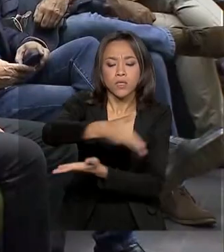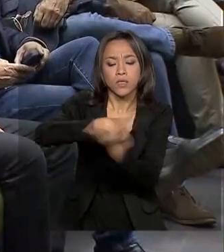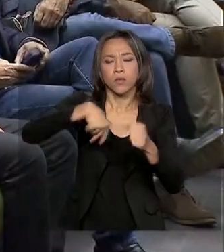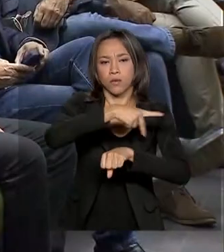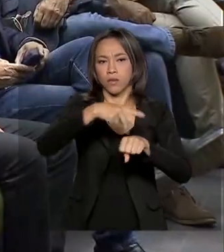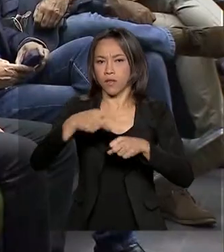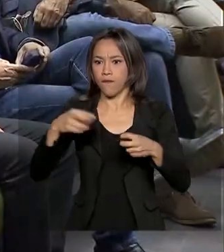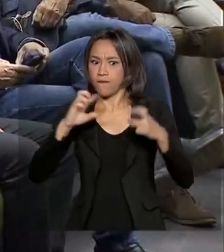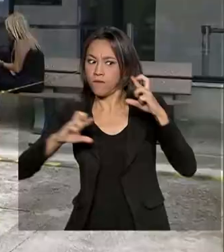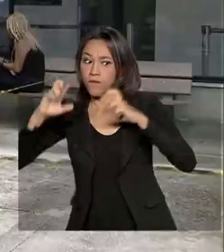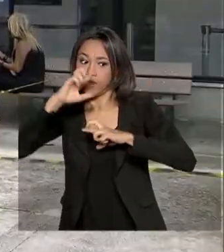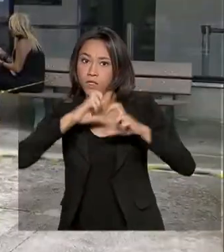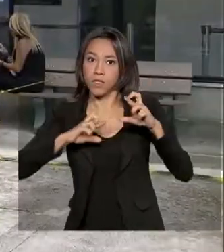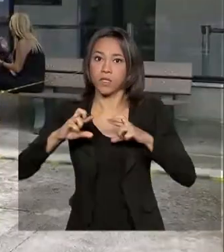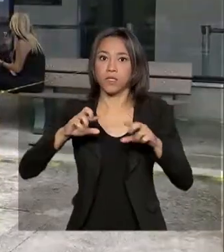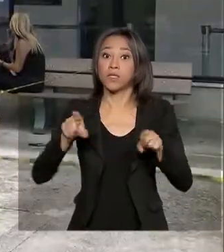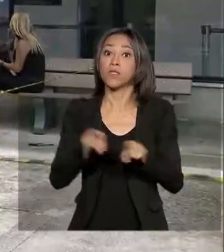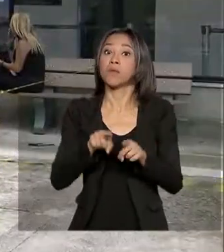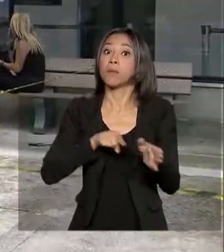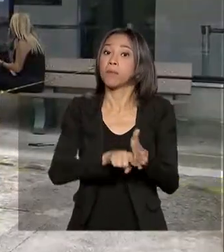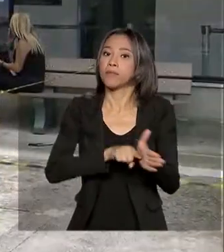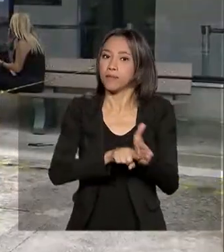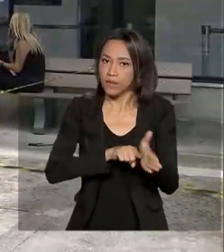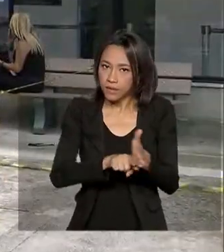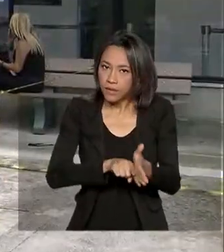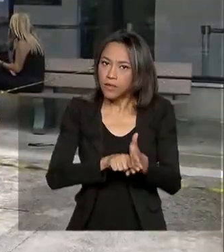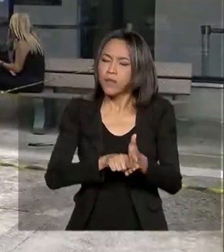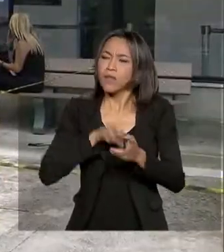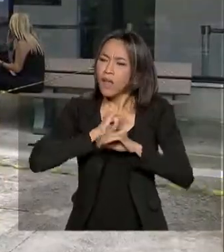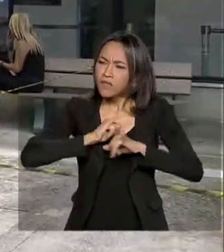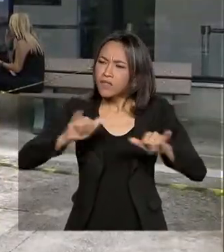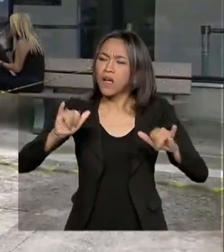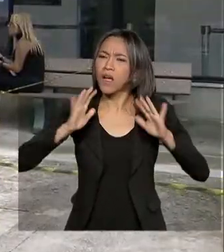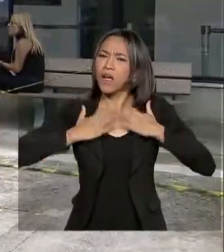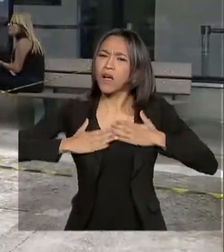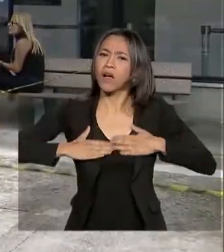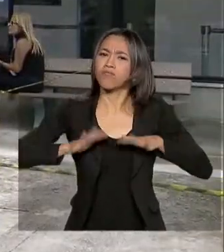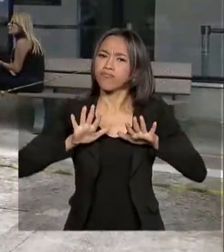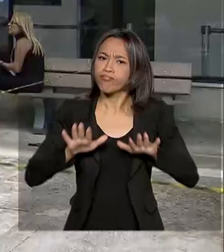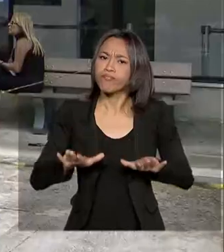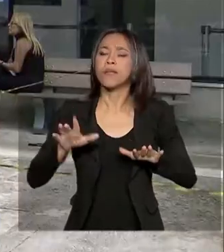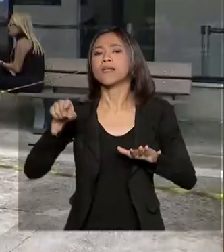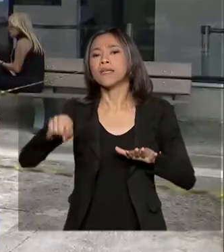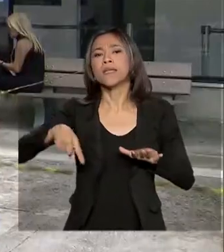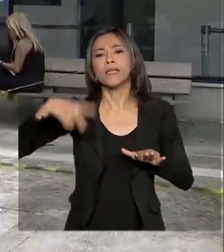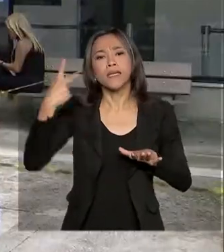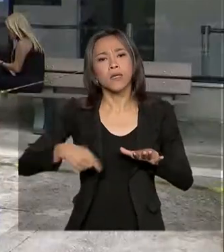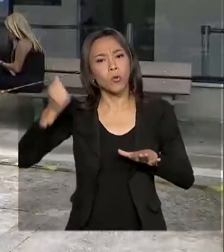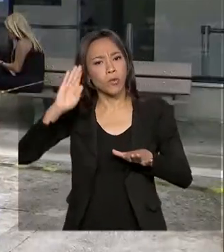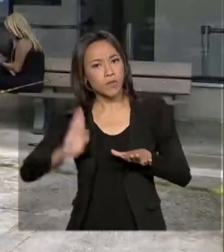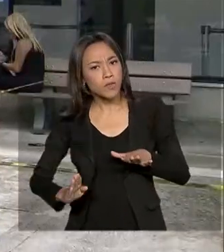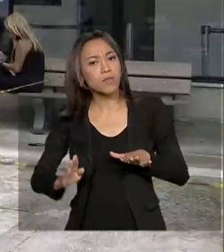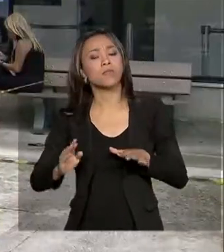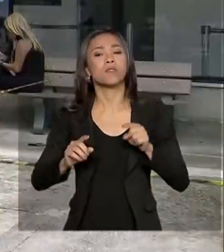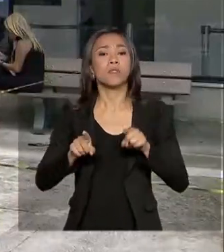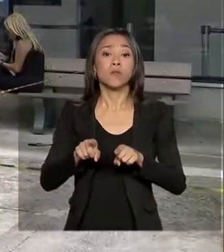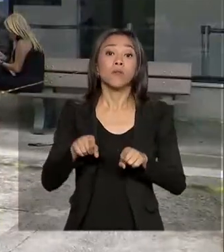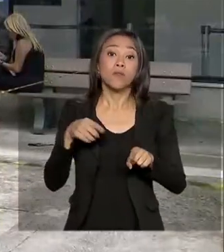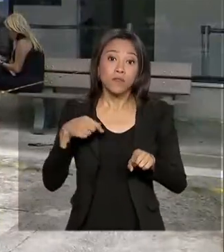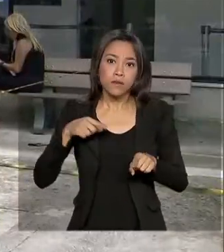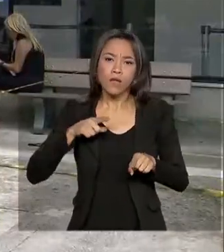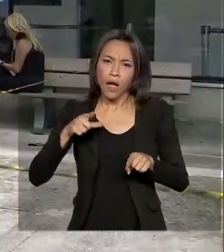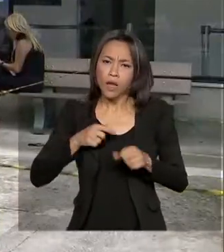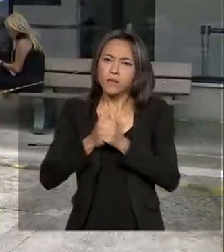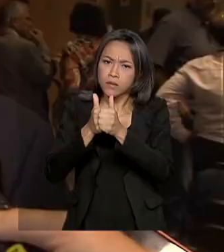vigilância e pesquisa. É importante tranquilizar a população no sentido de que as instituições de saúde brasileiras atuam de acordo com as